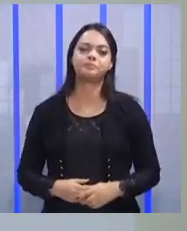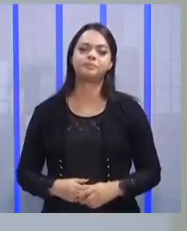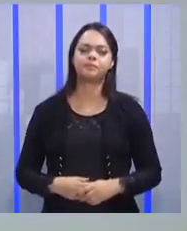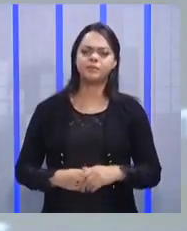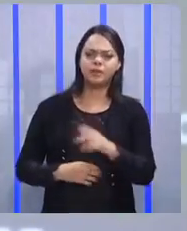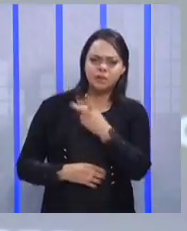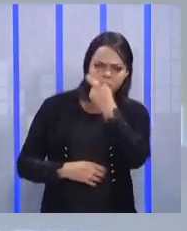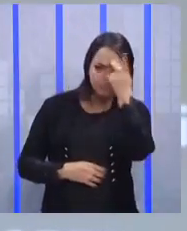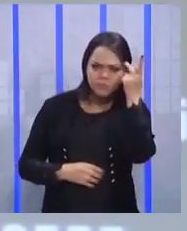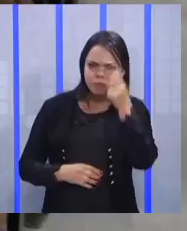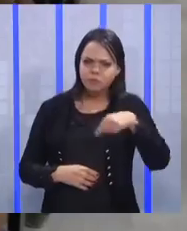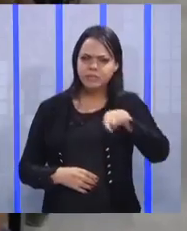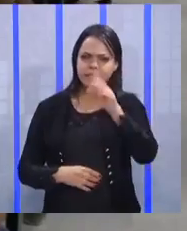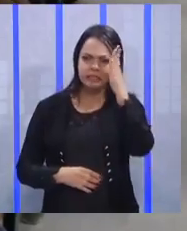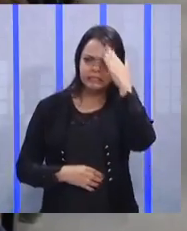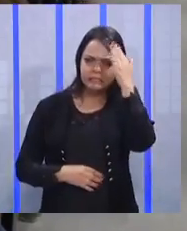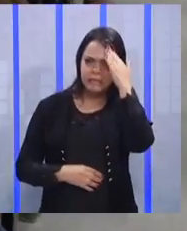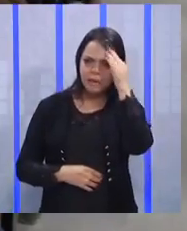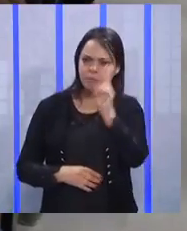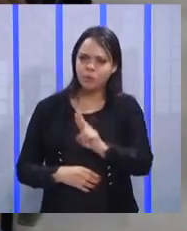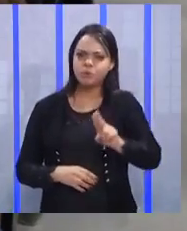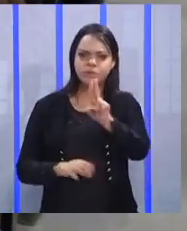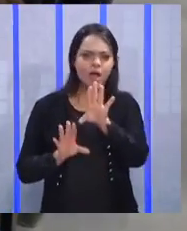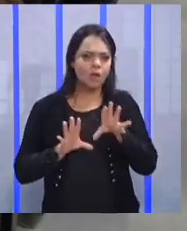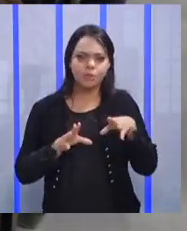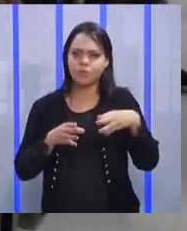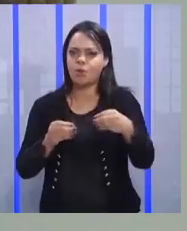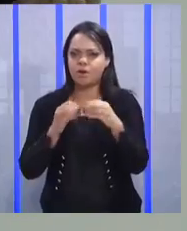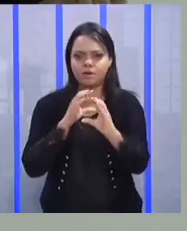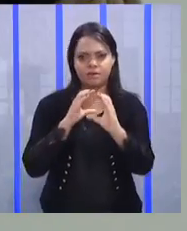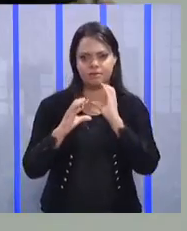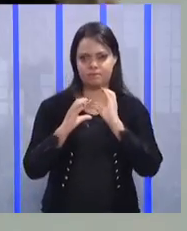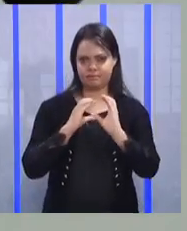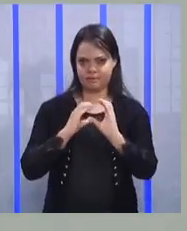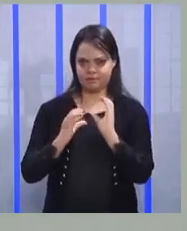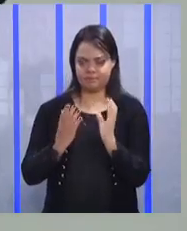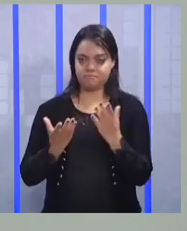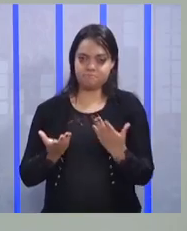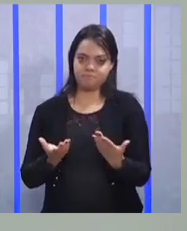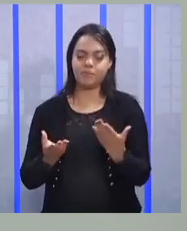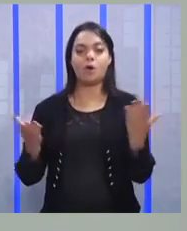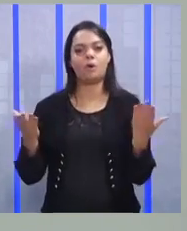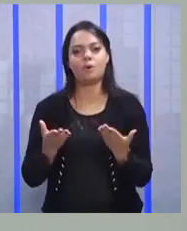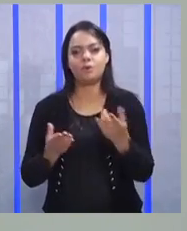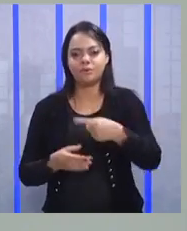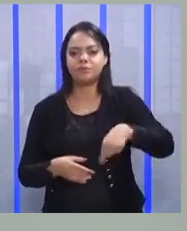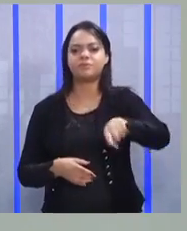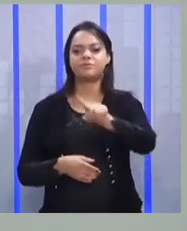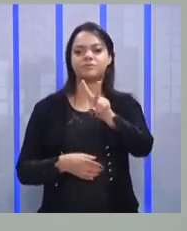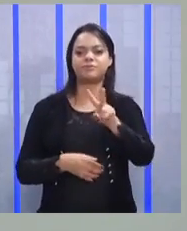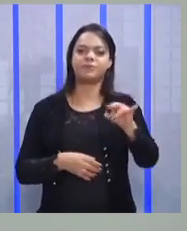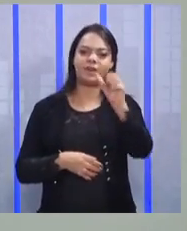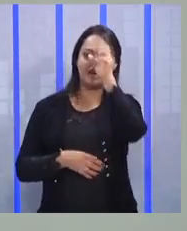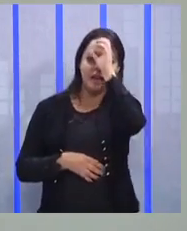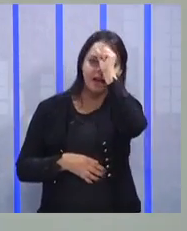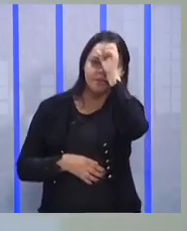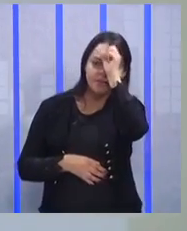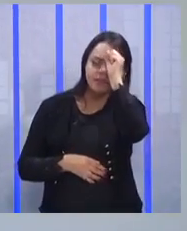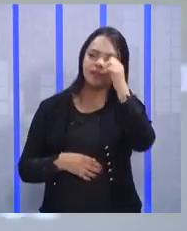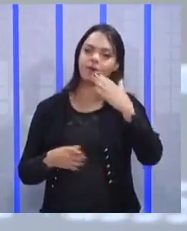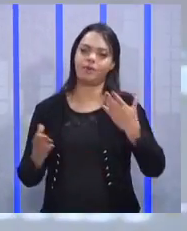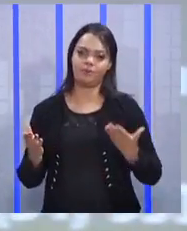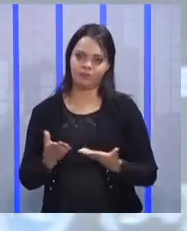Alguém aqui sabe usar 100% da sua comunicação? Então, hoje vocês vão aprender isso comigo